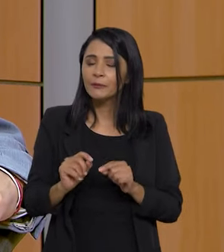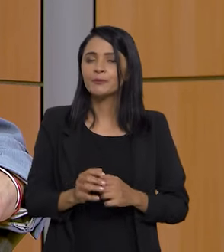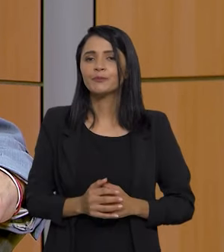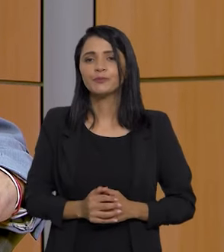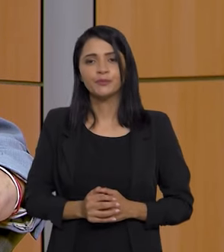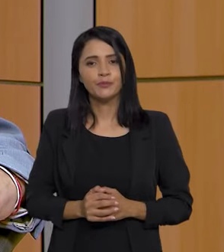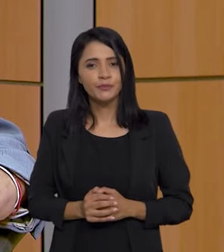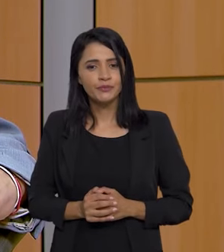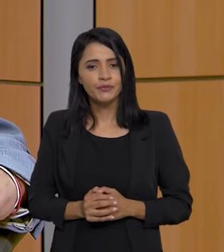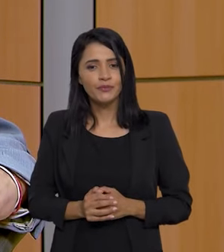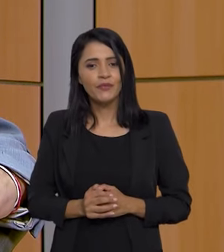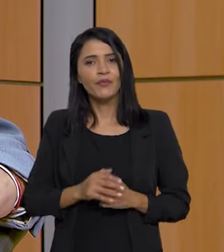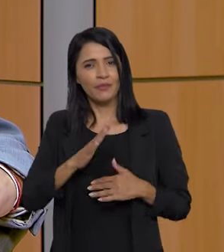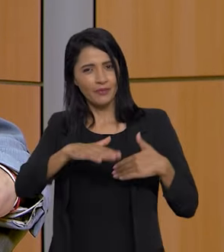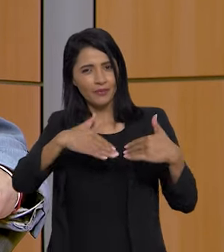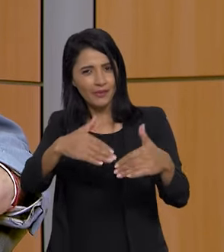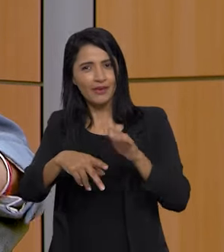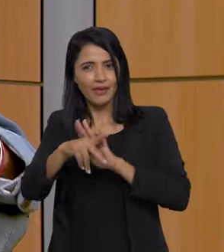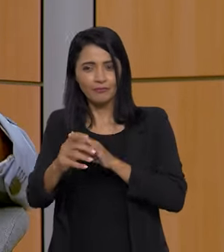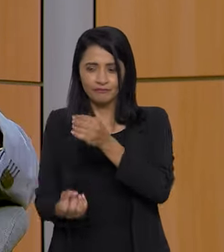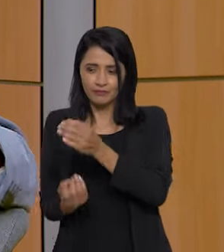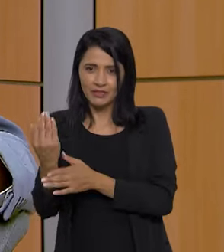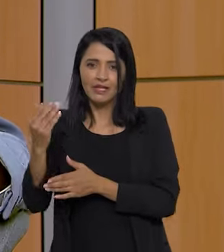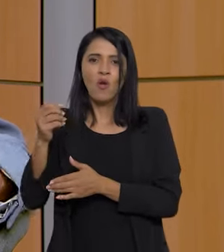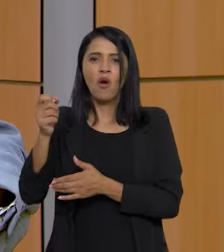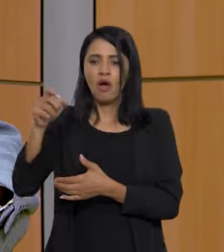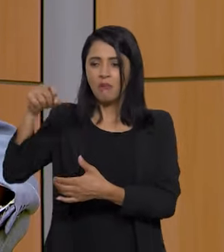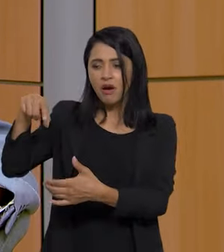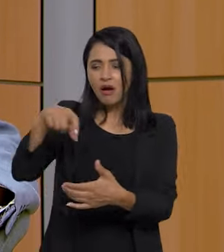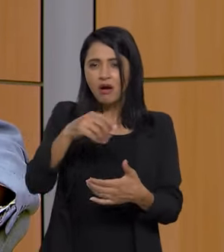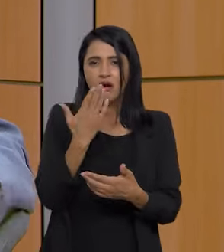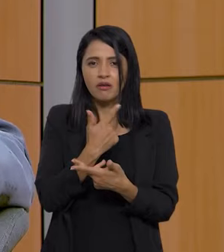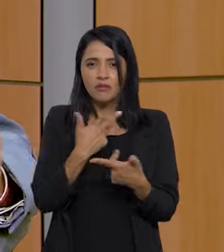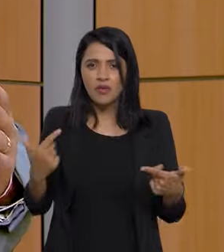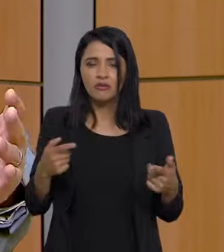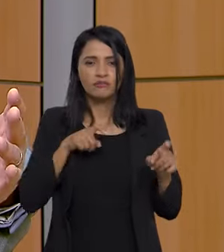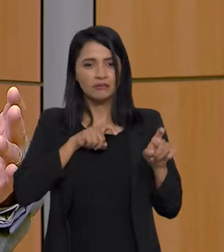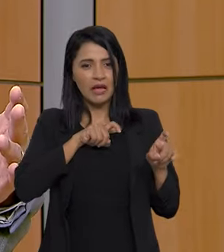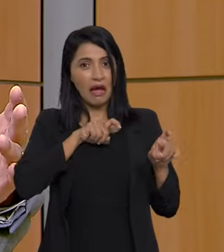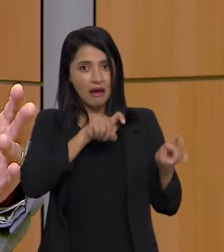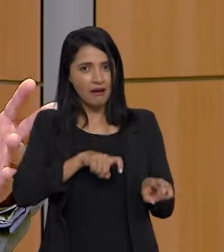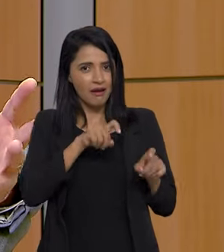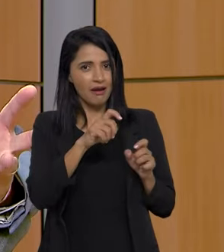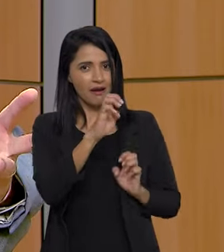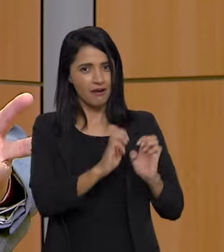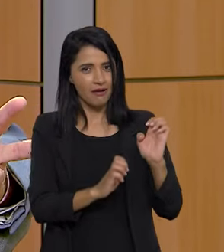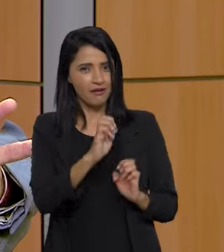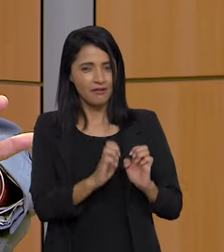esse processo de produção de alimentos, de agroindústria,